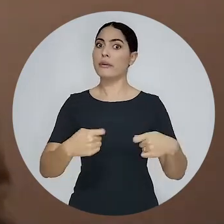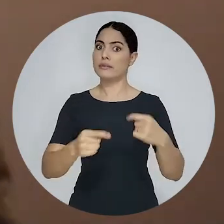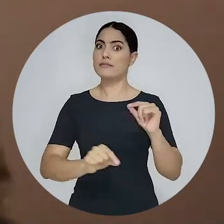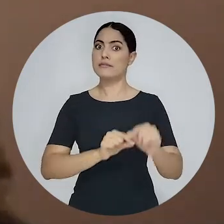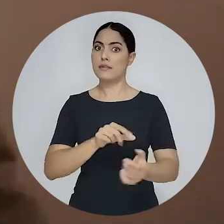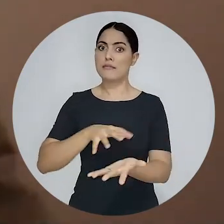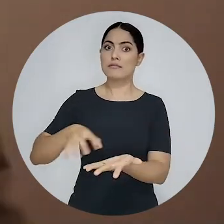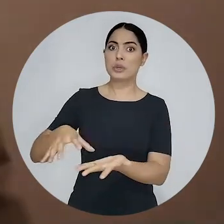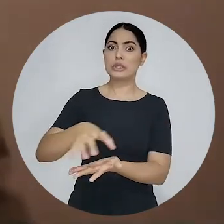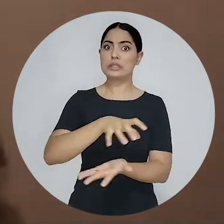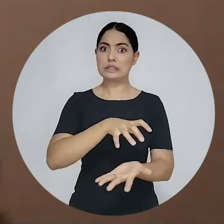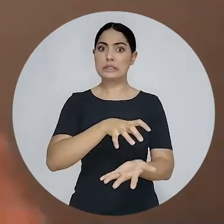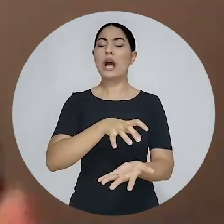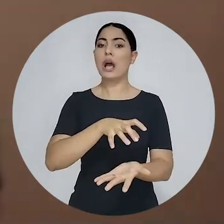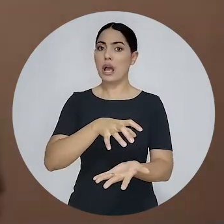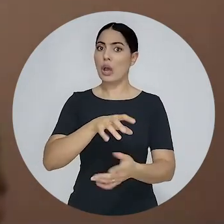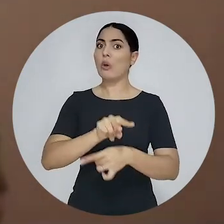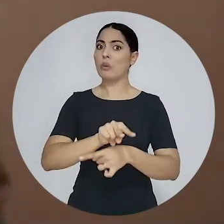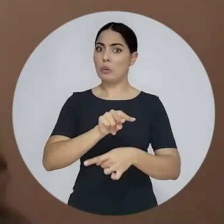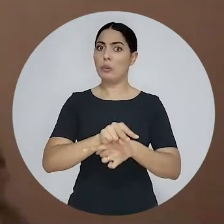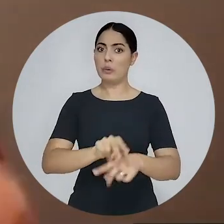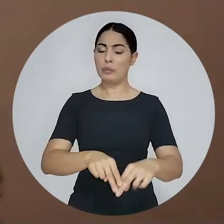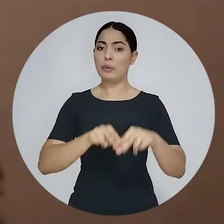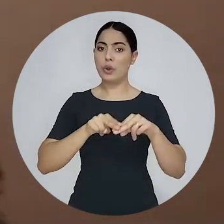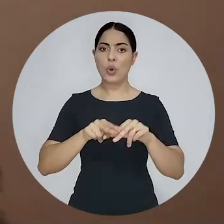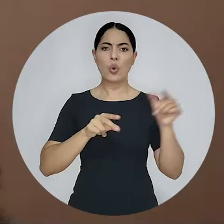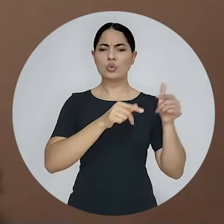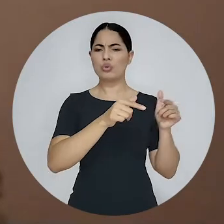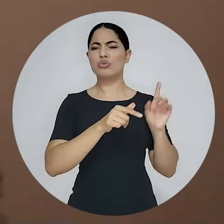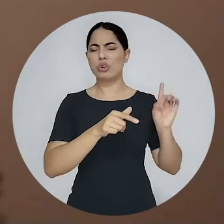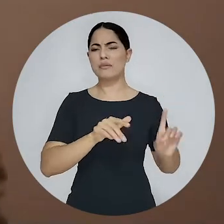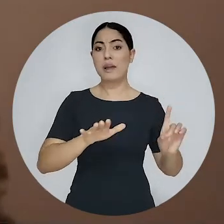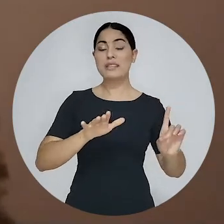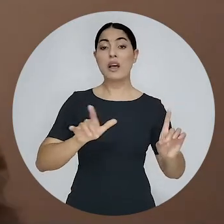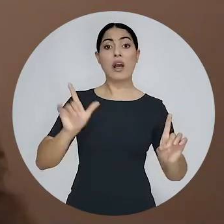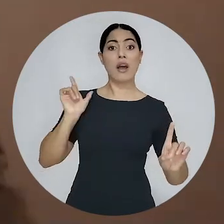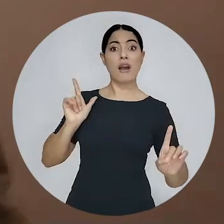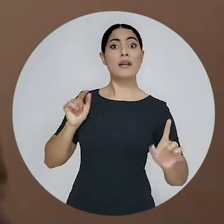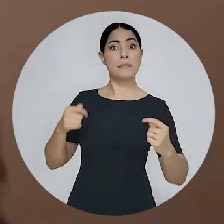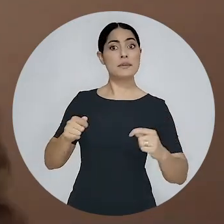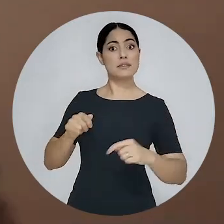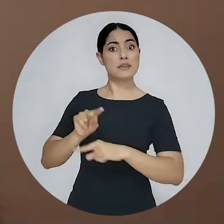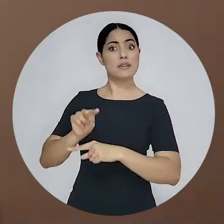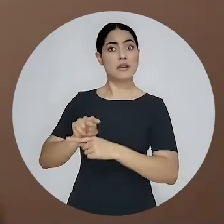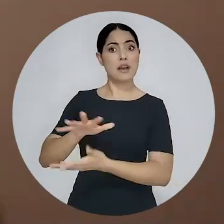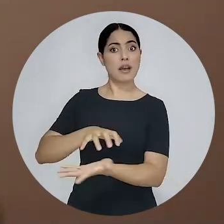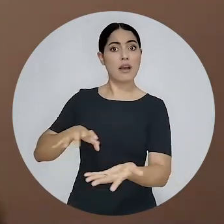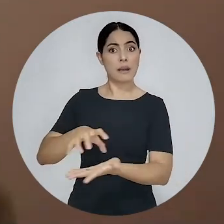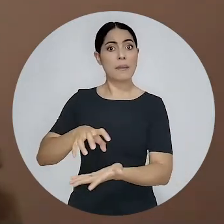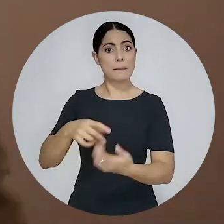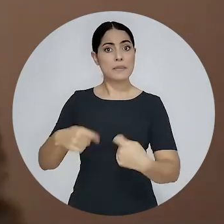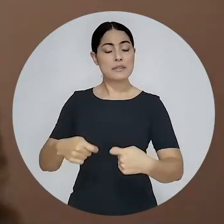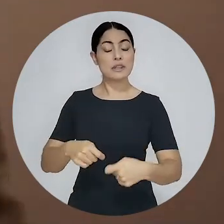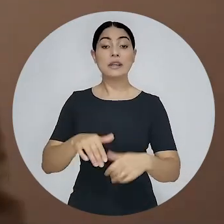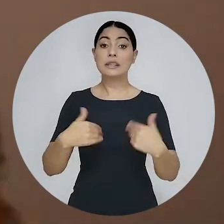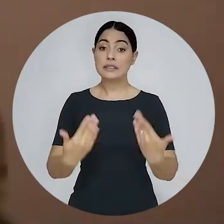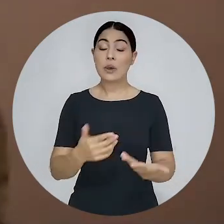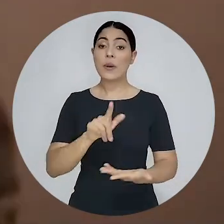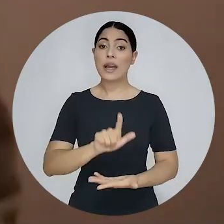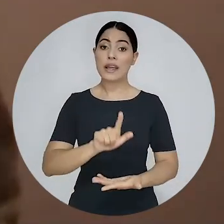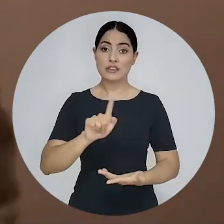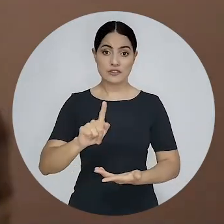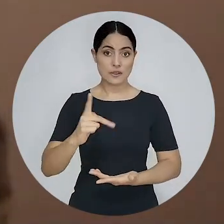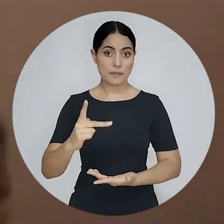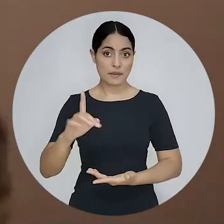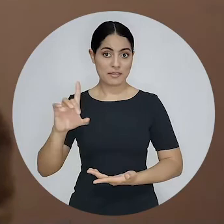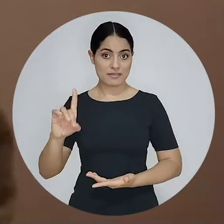um direito quase que anterior aos outros, como pressuposto do exercício de outros direitos. E isso ficou claro também como